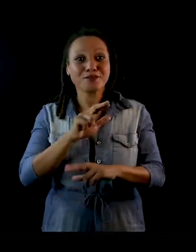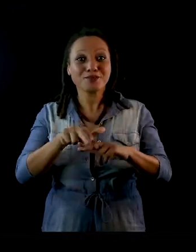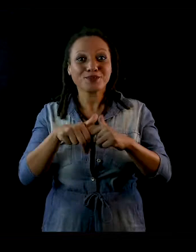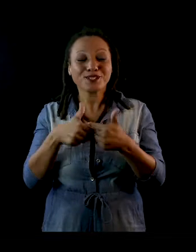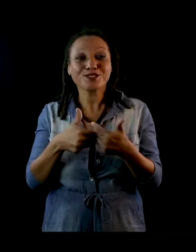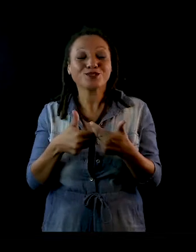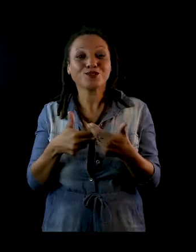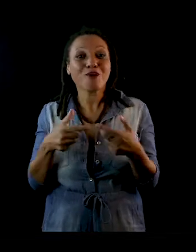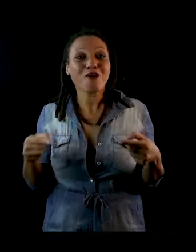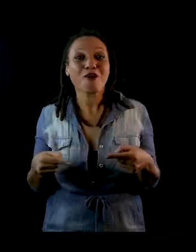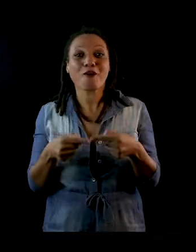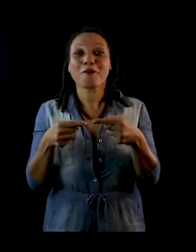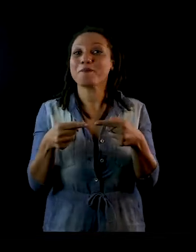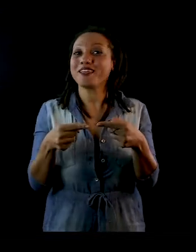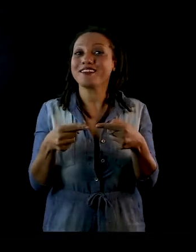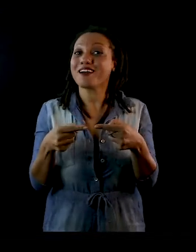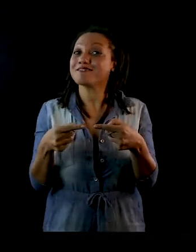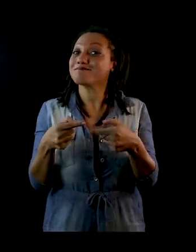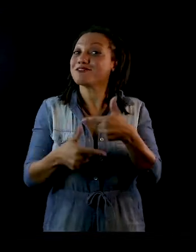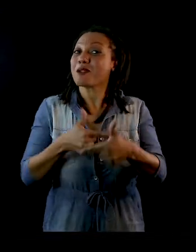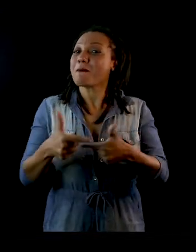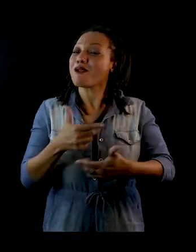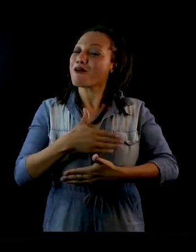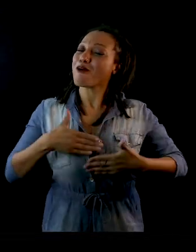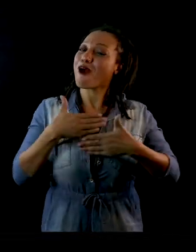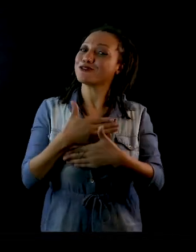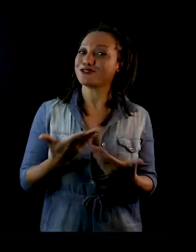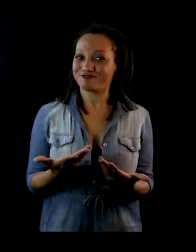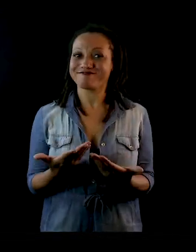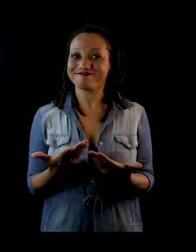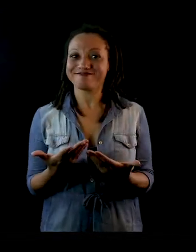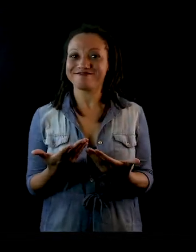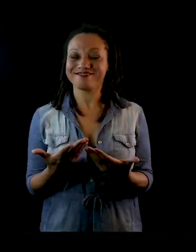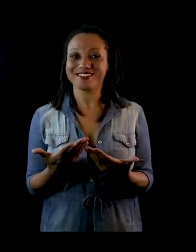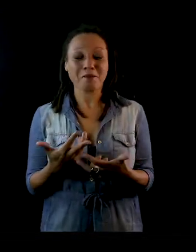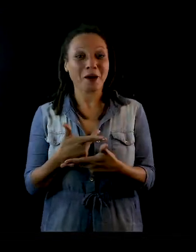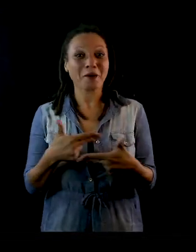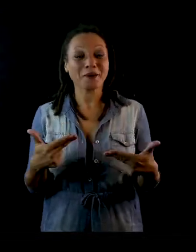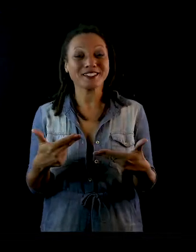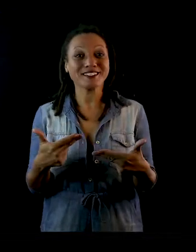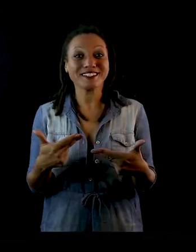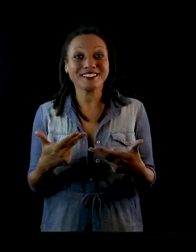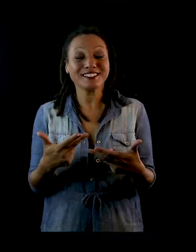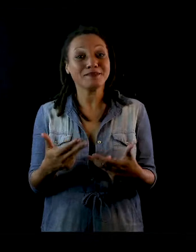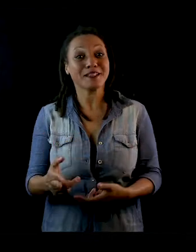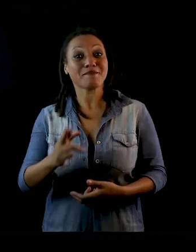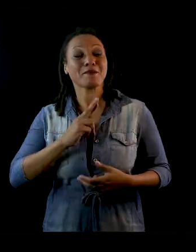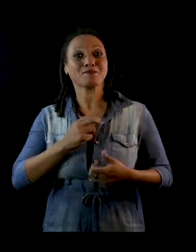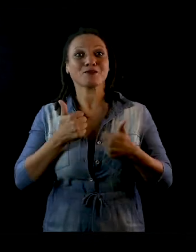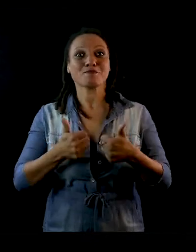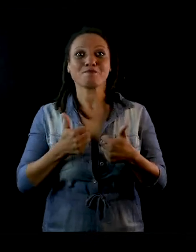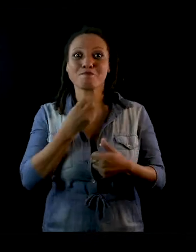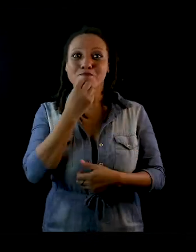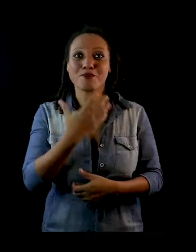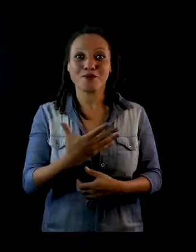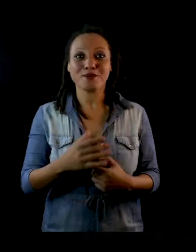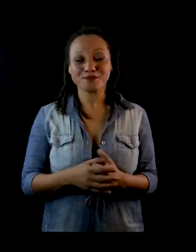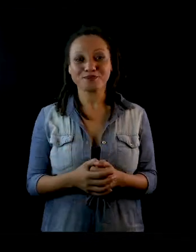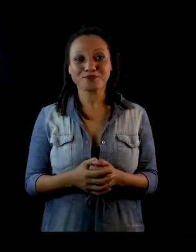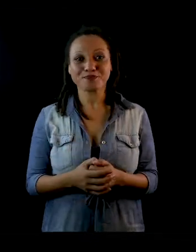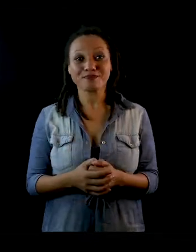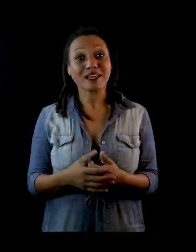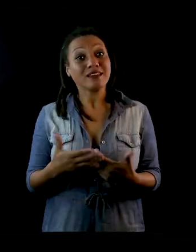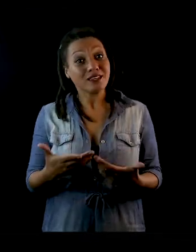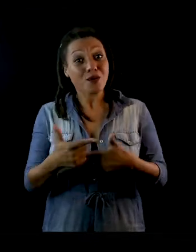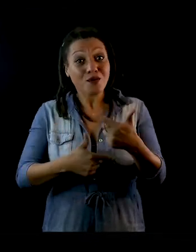traz para dentro de uma realidade que eu gosto de trabalhar. É uma coisa que me dá um retorno muito bom. E como eu gosto de trabalhar,